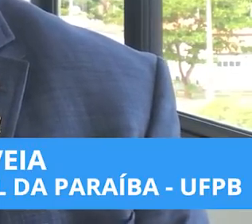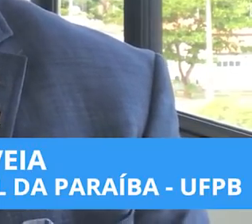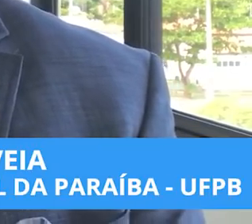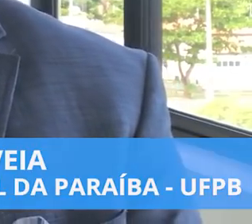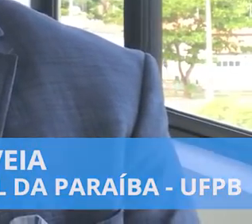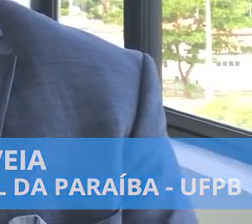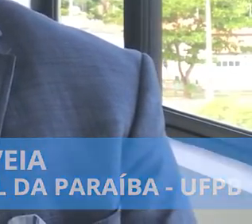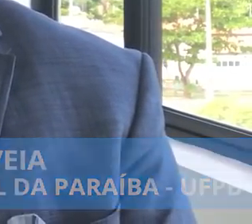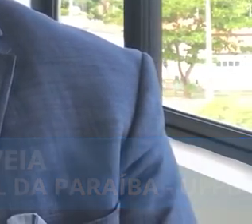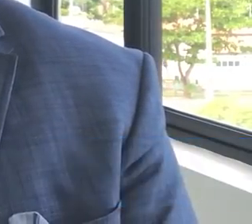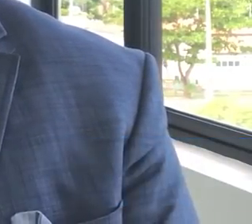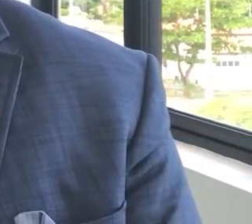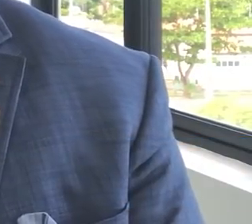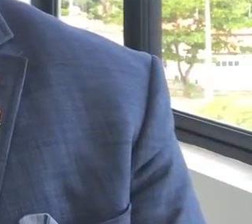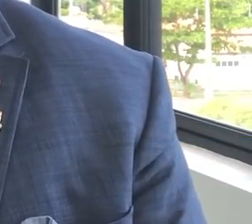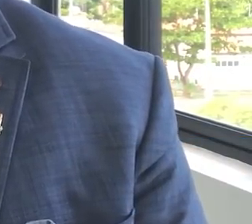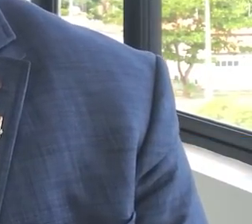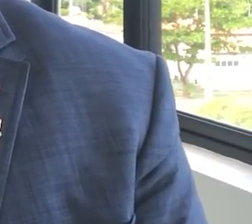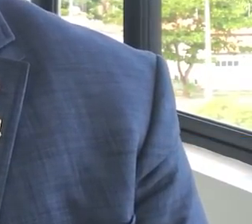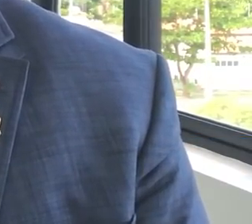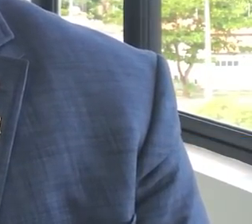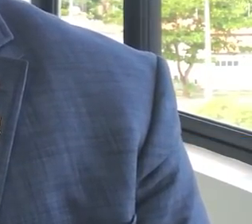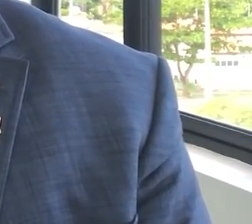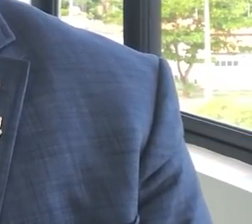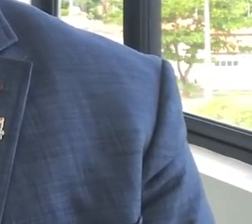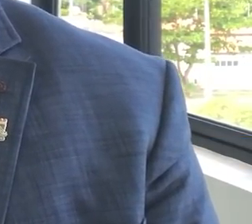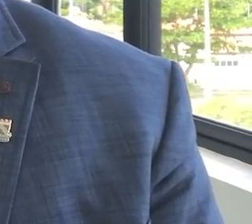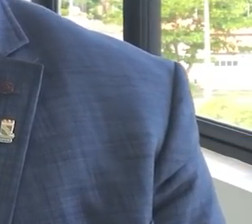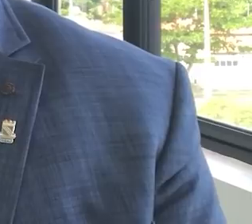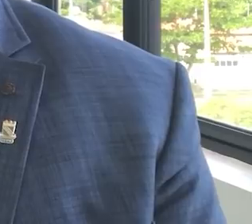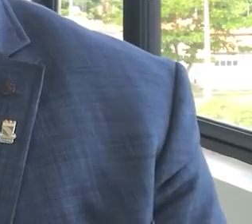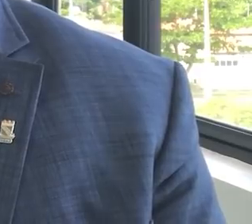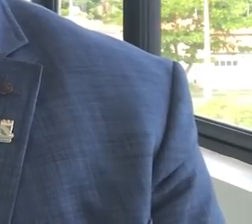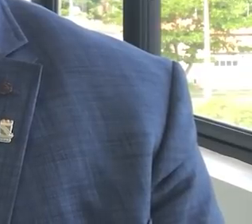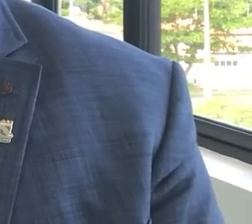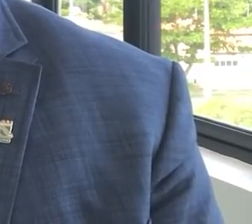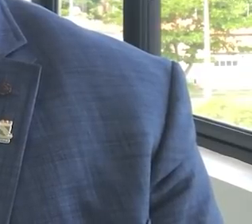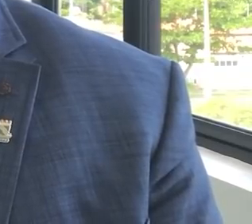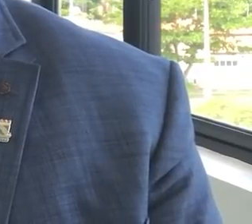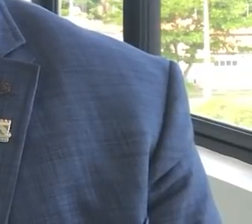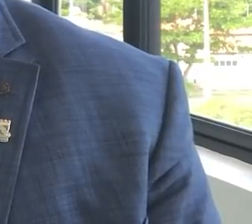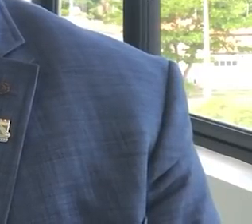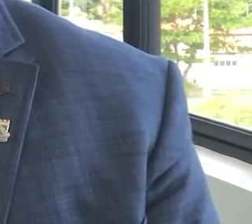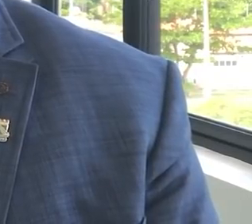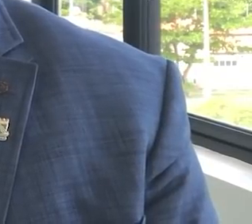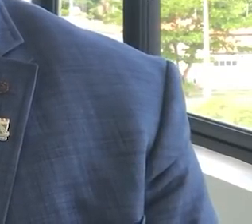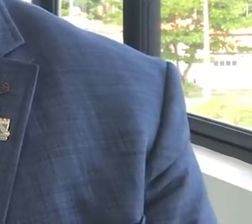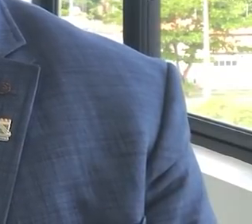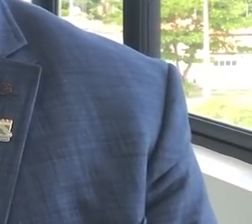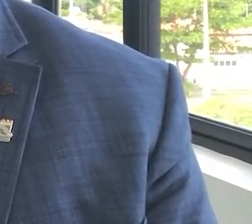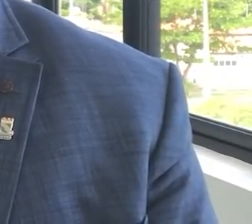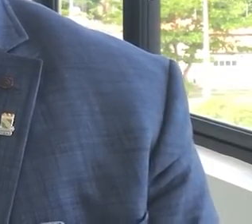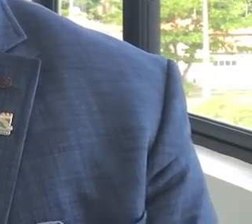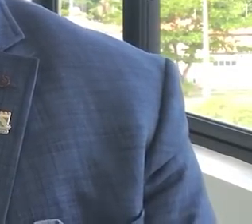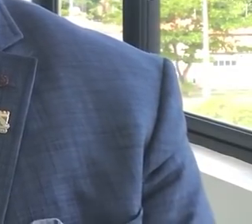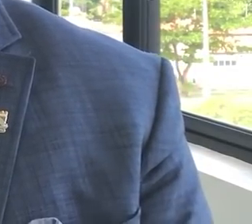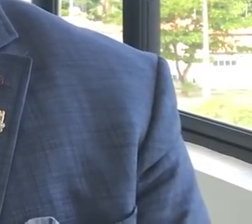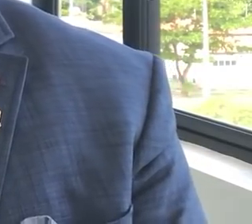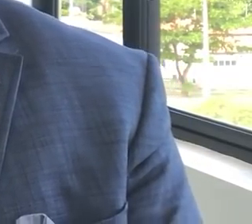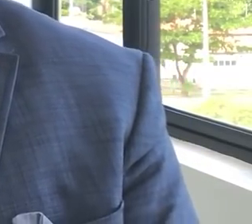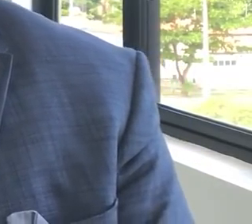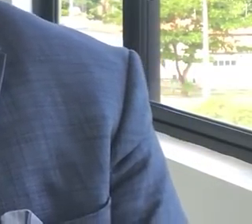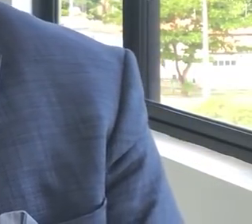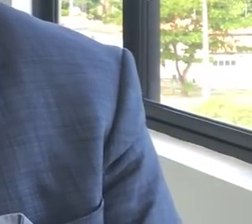MEC em parceria com a RNP. Trata-se de uma plataforma universitária de conteúdo audiovisual, que